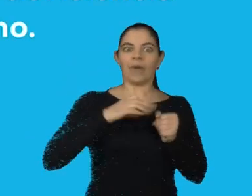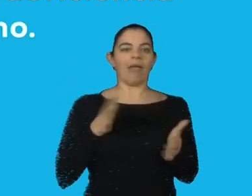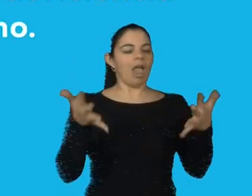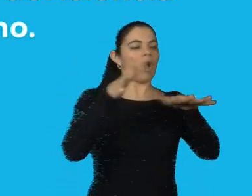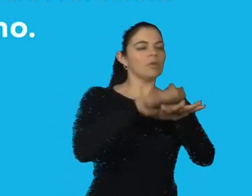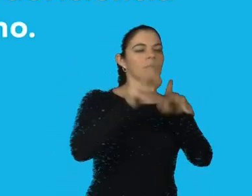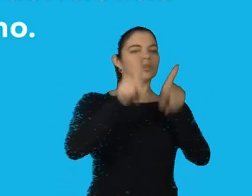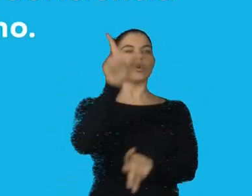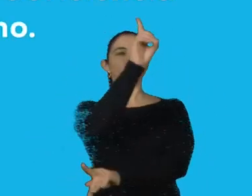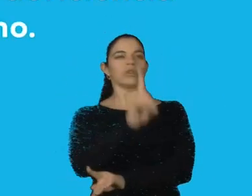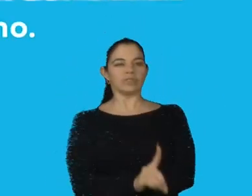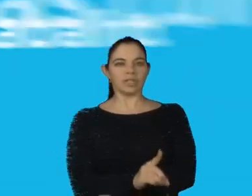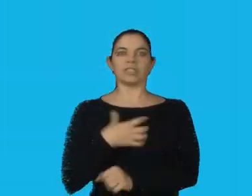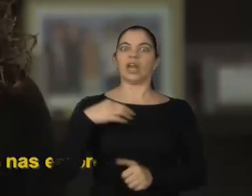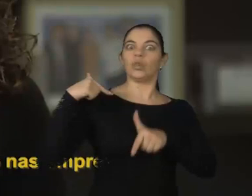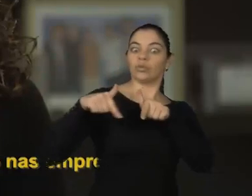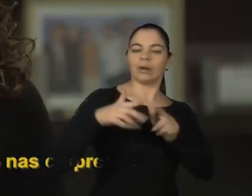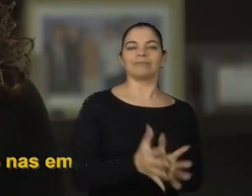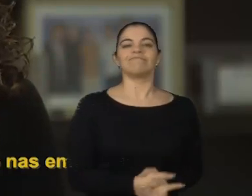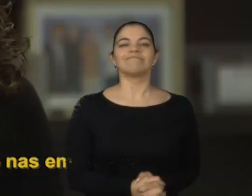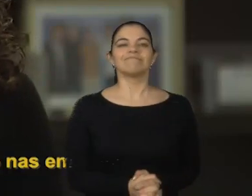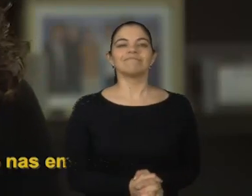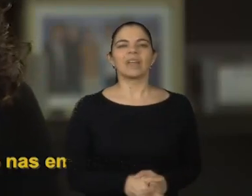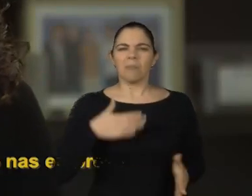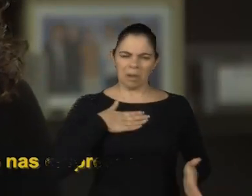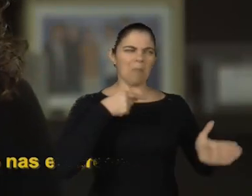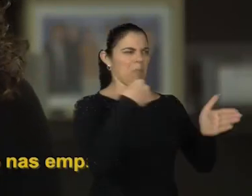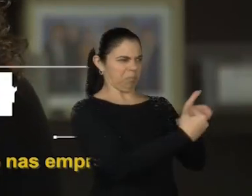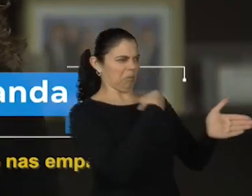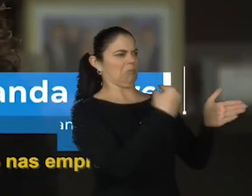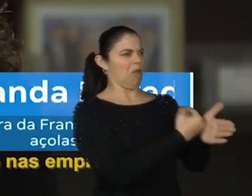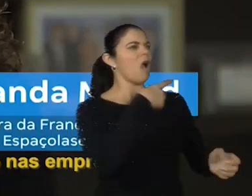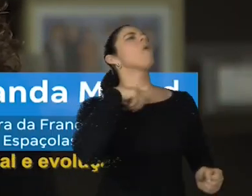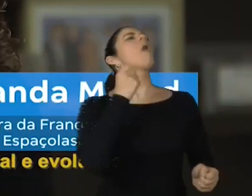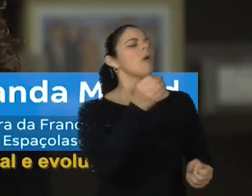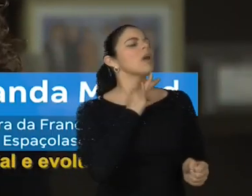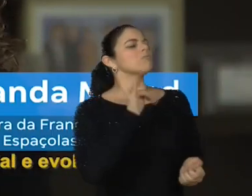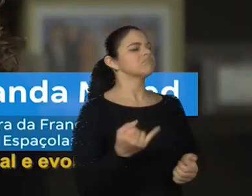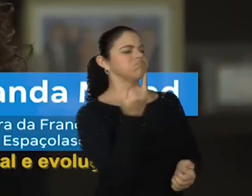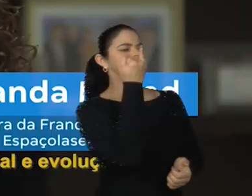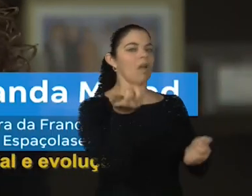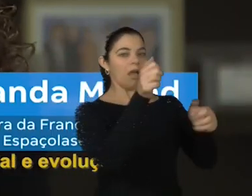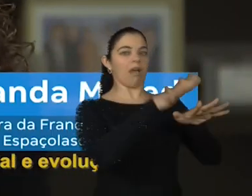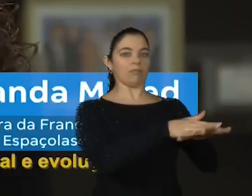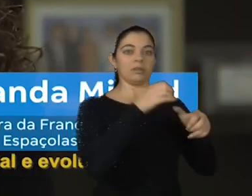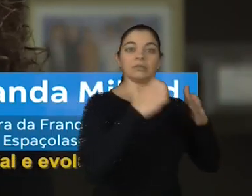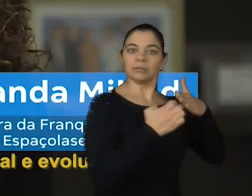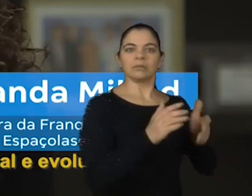com deficiência no mercado de trabalho. Me perguntaram qual a importância da inclusão nas empresas. Para mim, aprendizado,